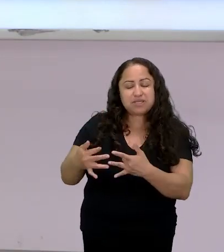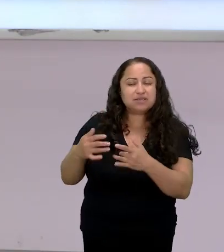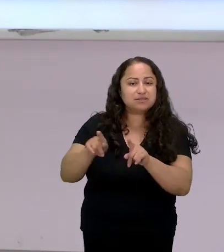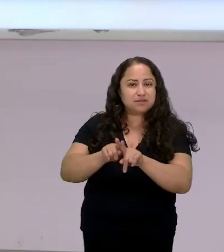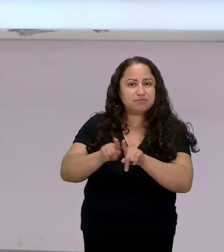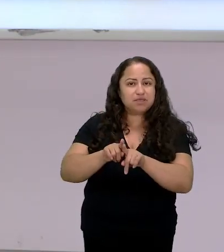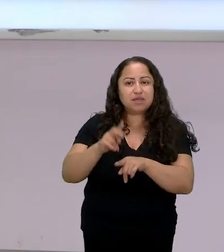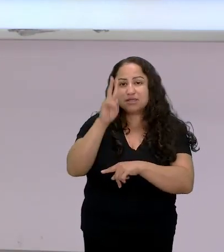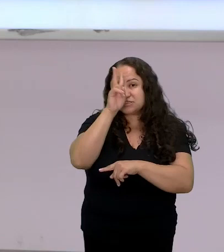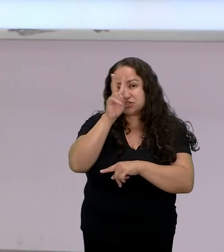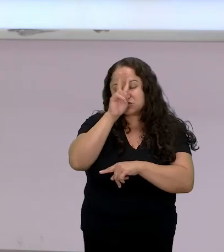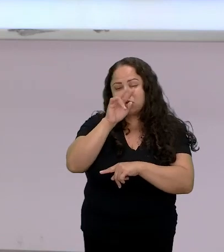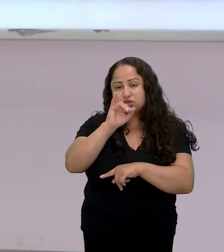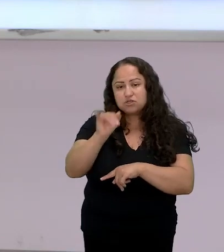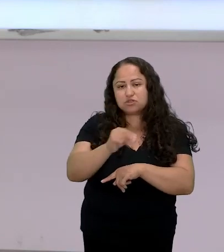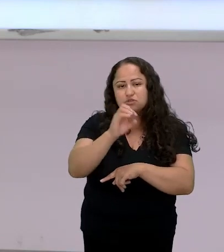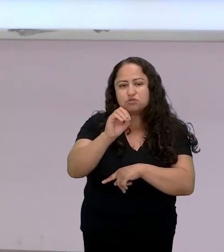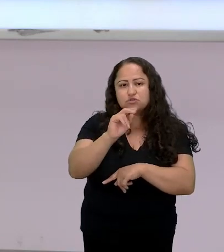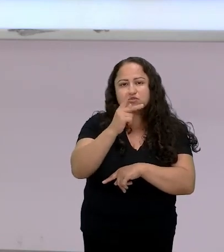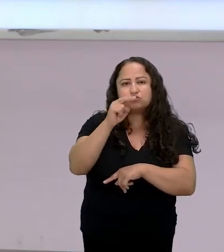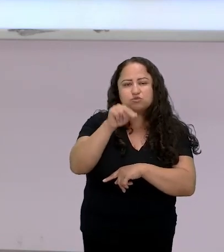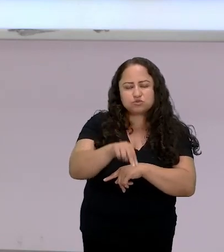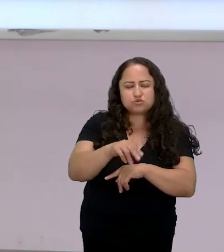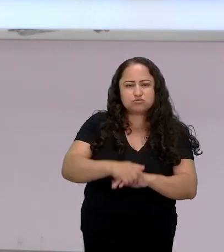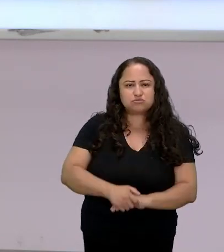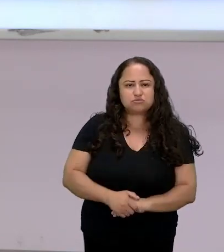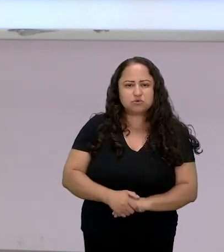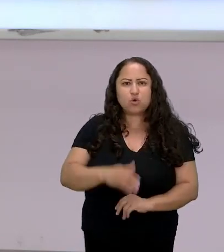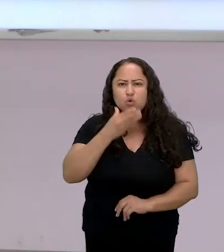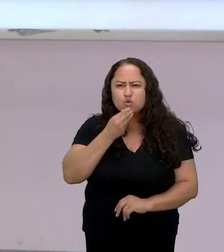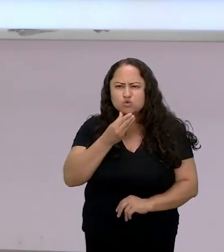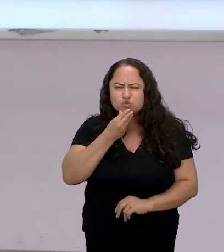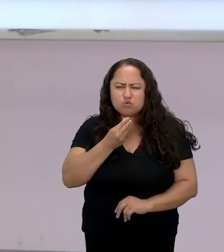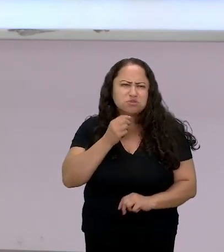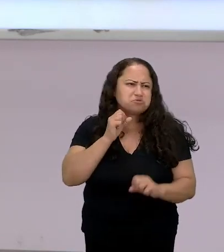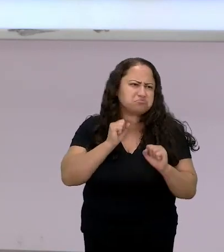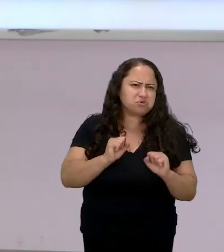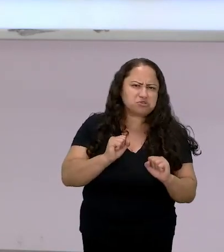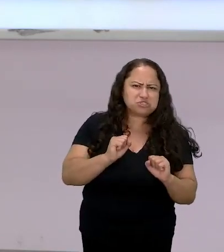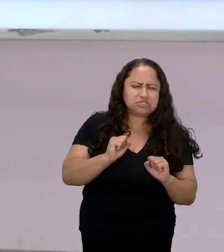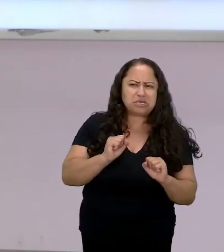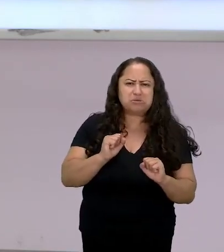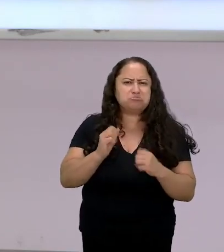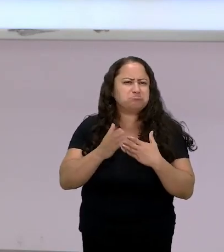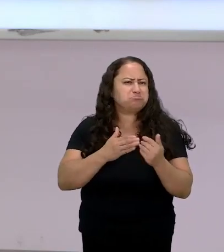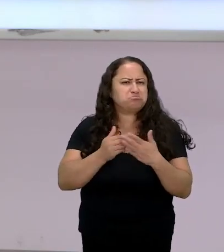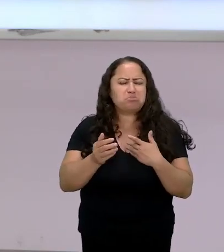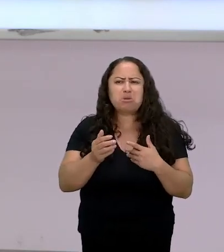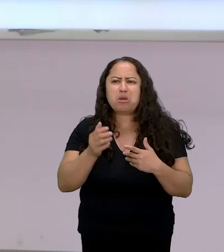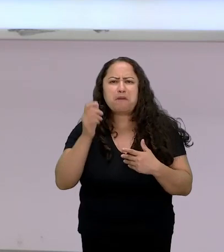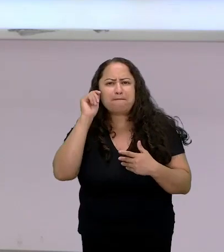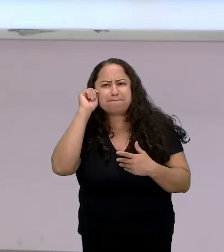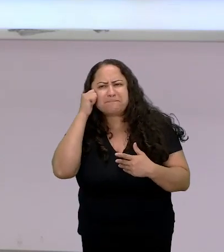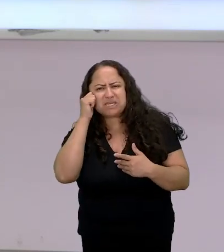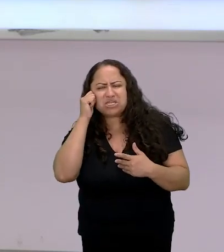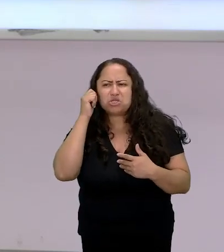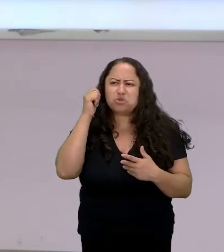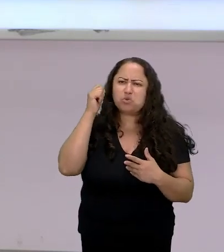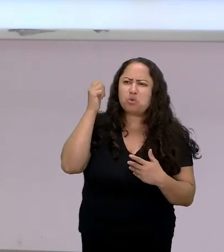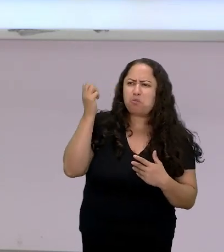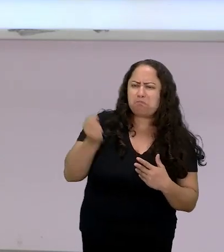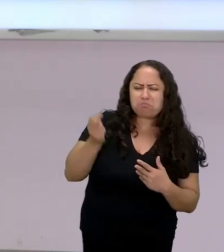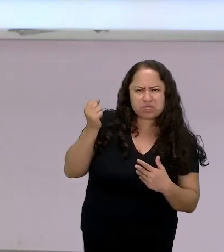ela fala os homens sejam eles brancos sejam eles pretos ele sempre sobressai